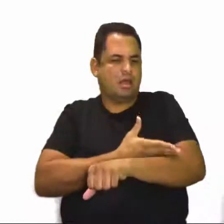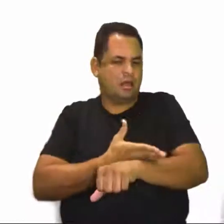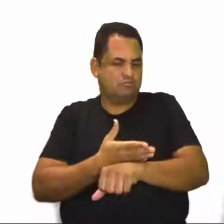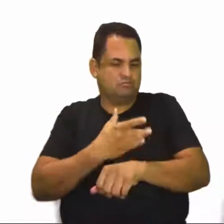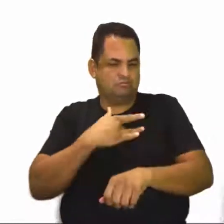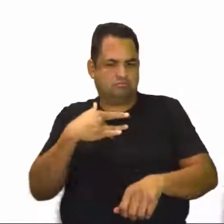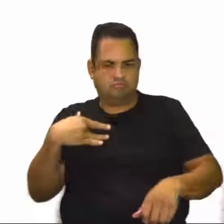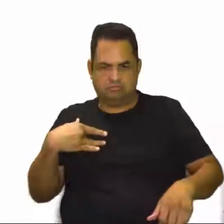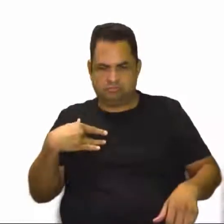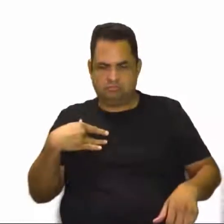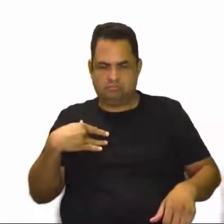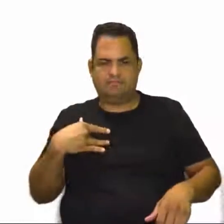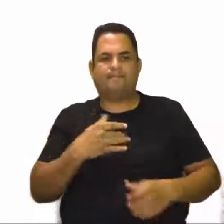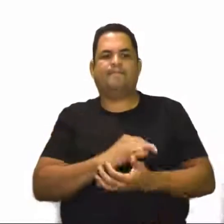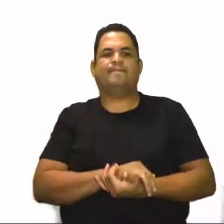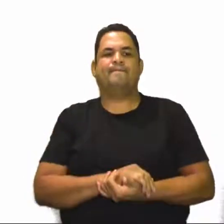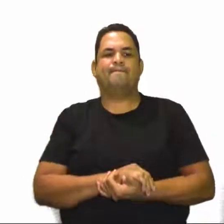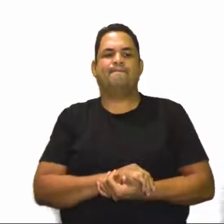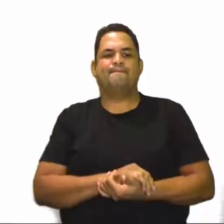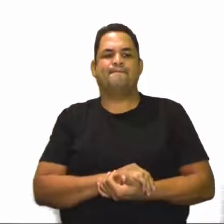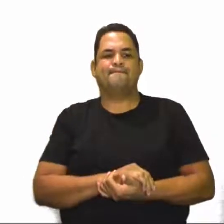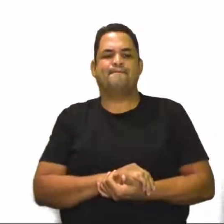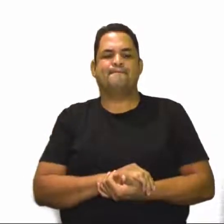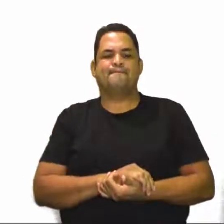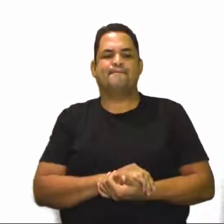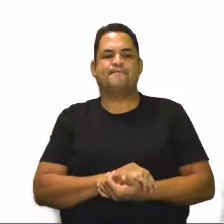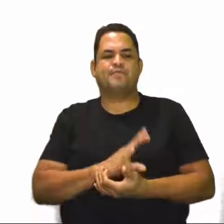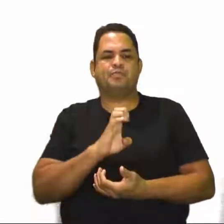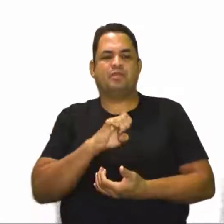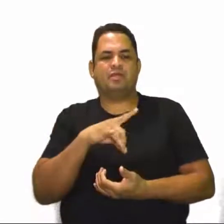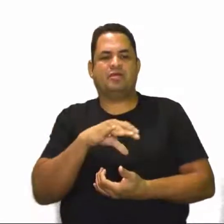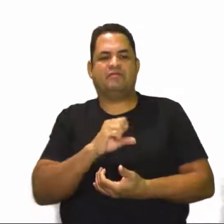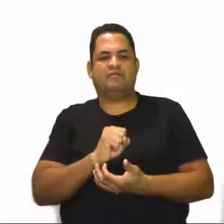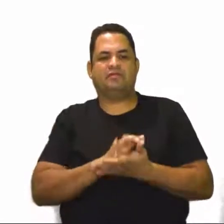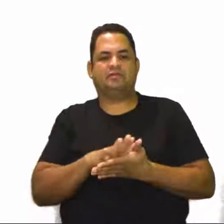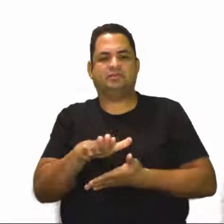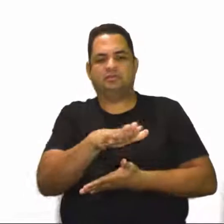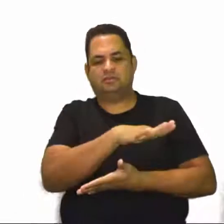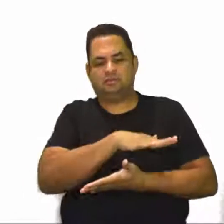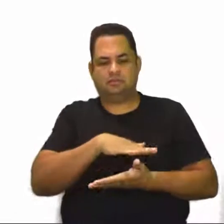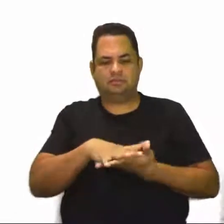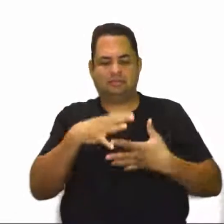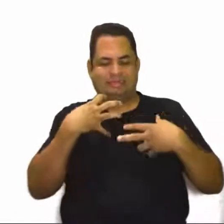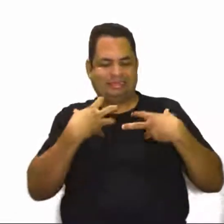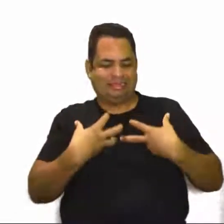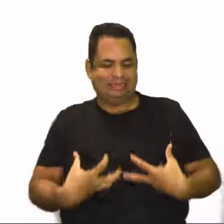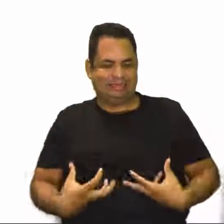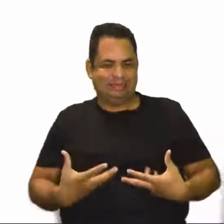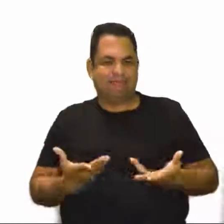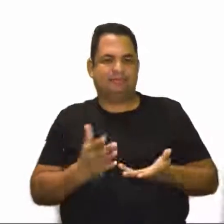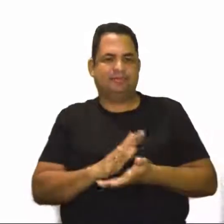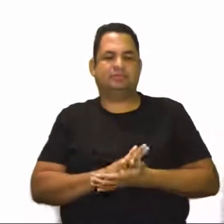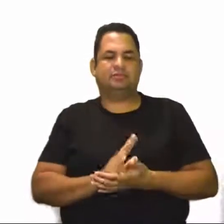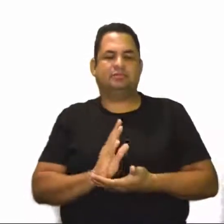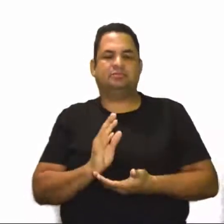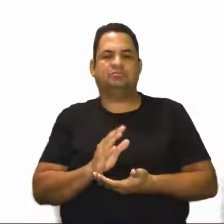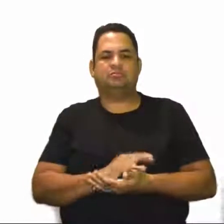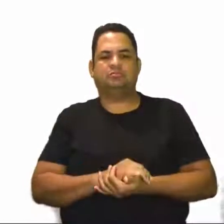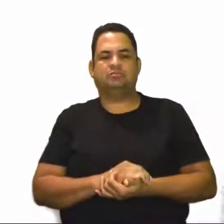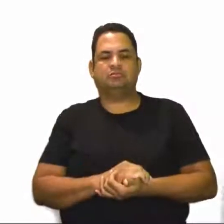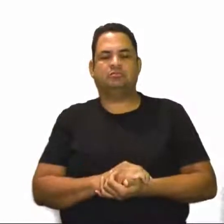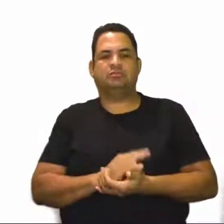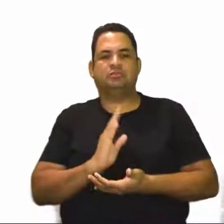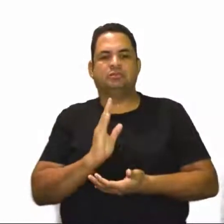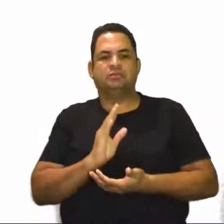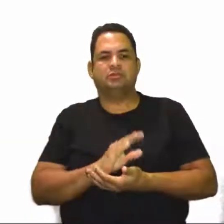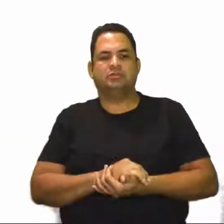que foi isso que o texto trouxe? A evasão de ambientes estressores, será que foi isso que o texto trouxe? Que